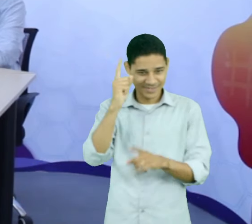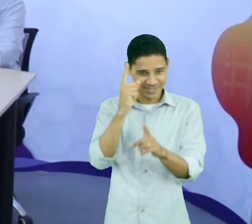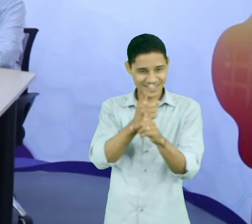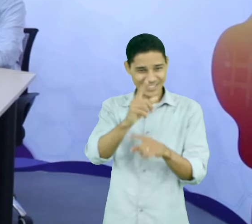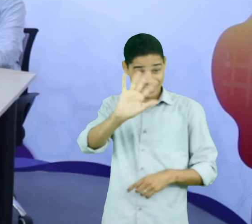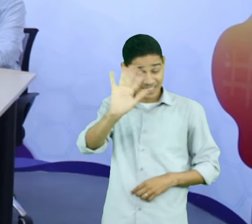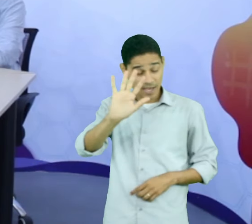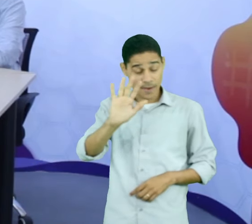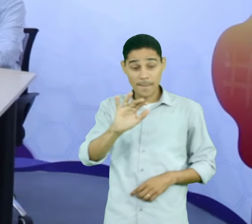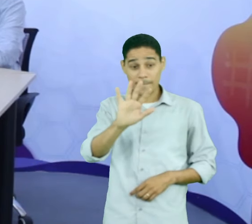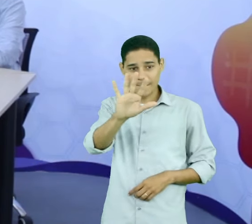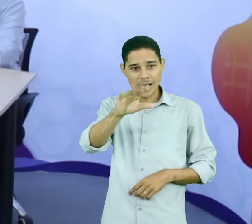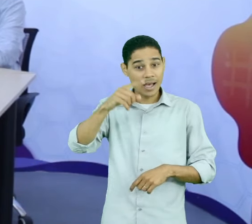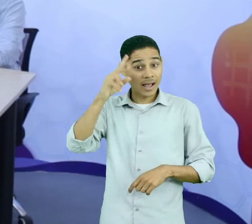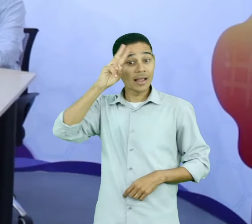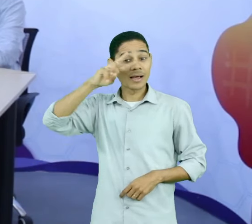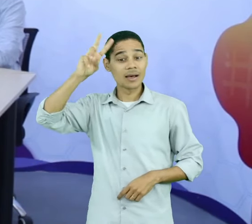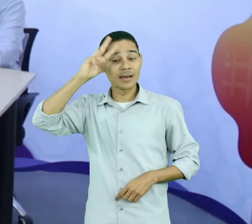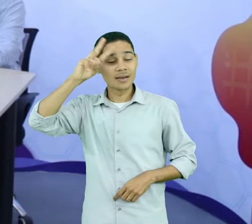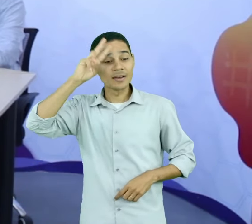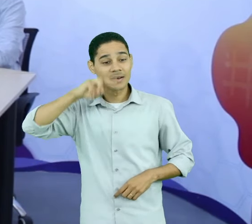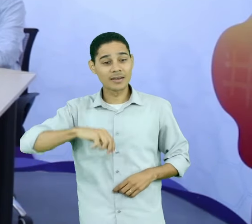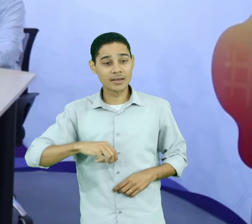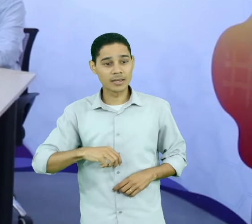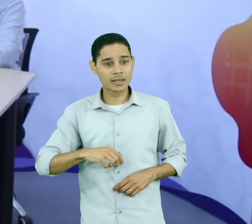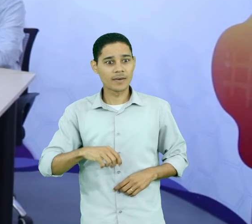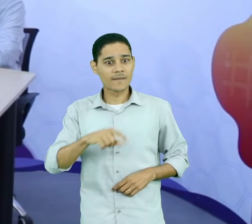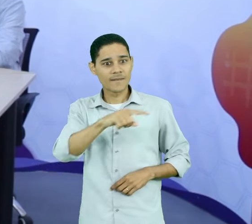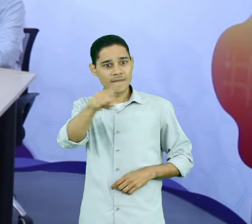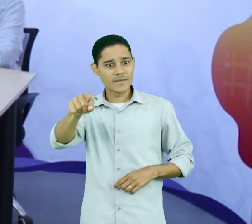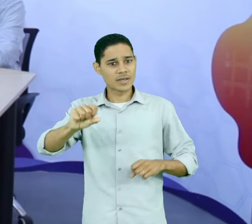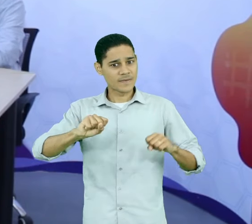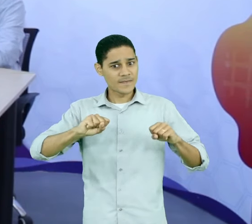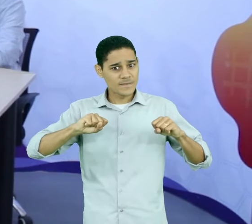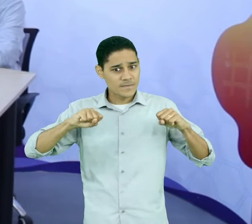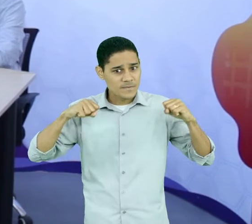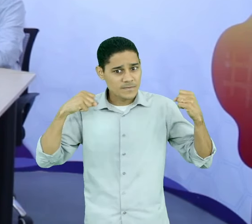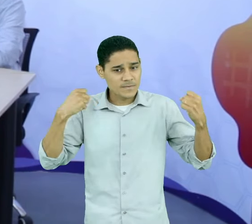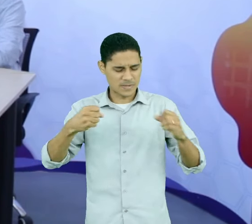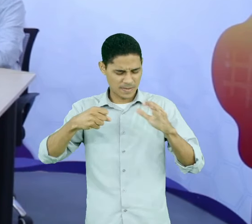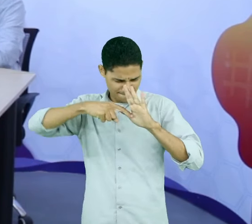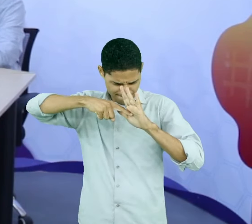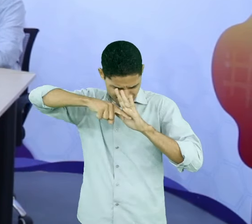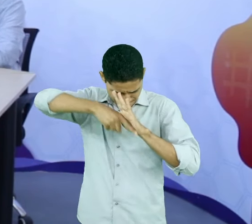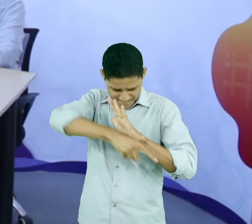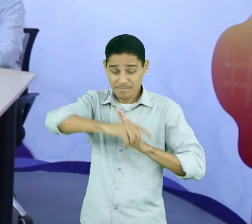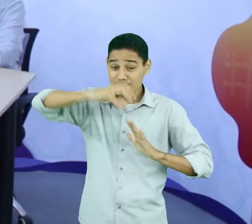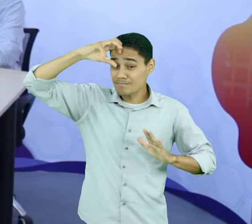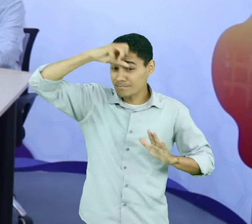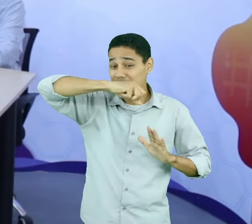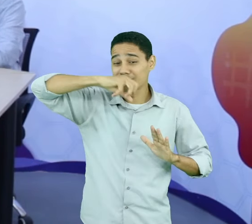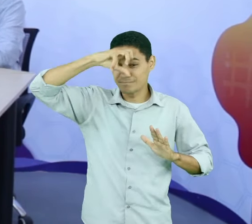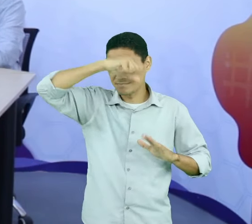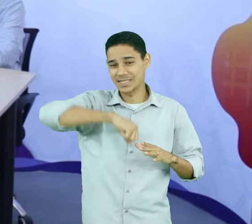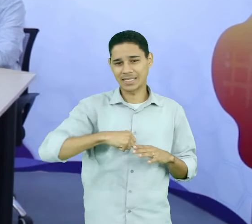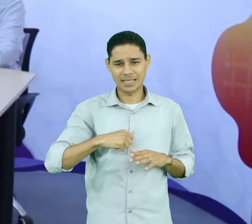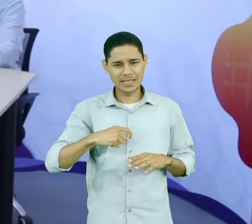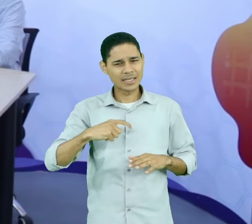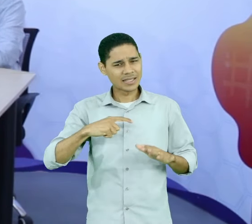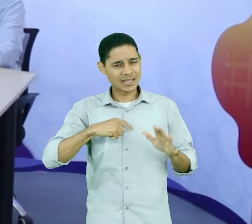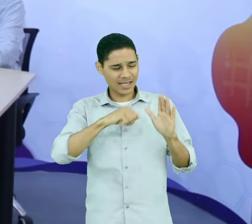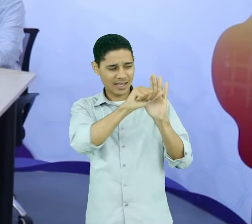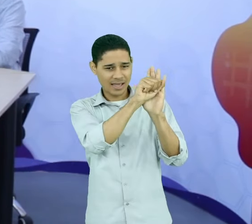Sempre lembrando, busquem aprofundar os conhecimentos. Tem muito material lá no